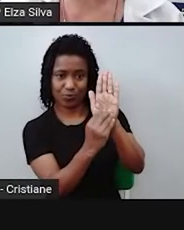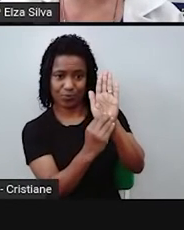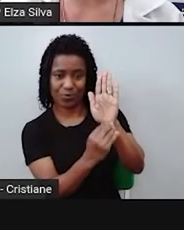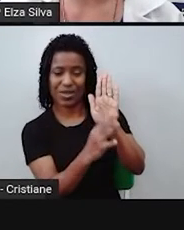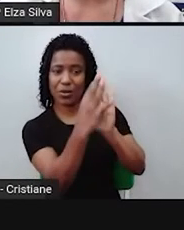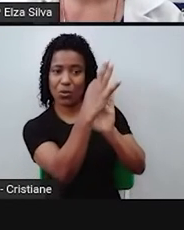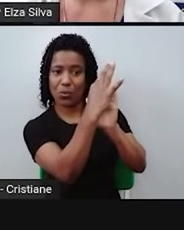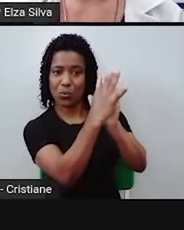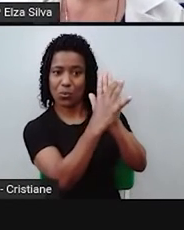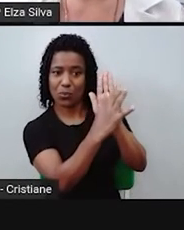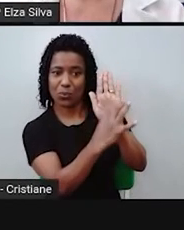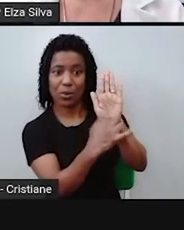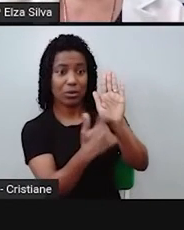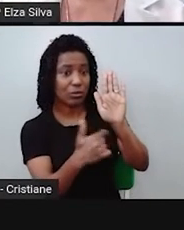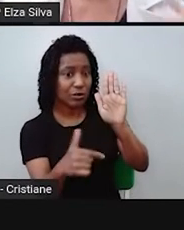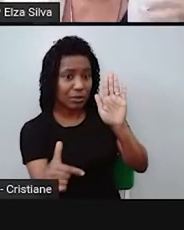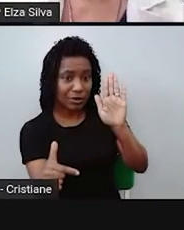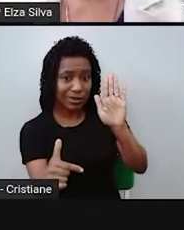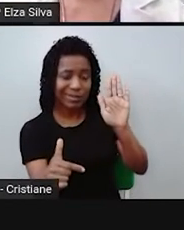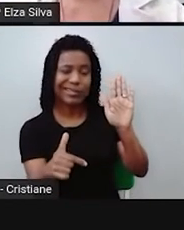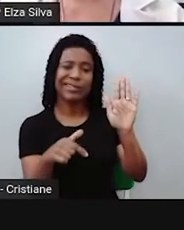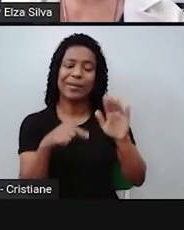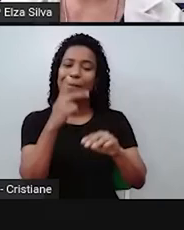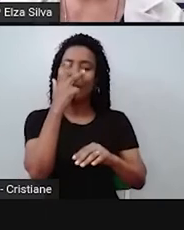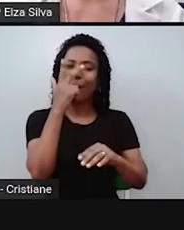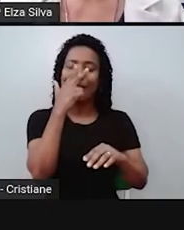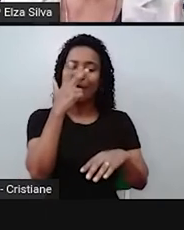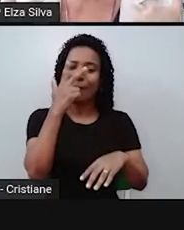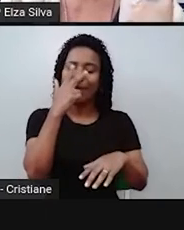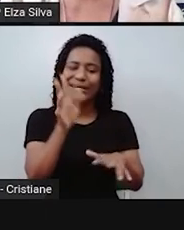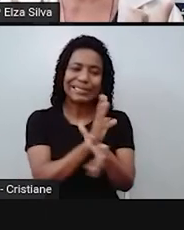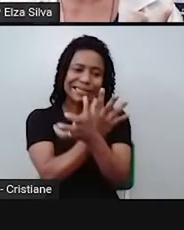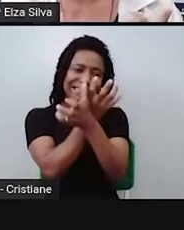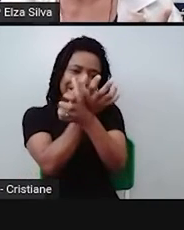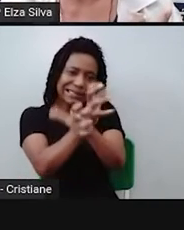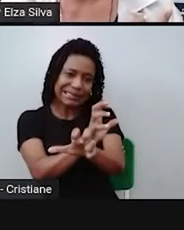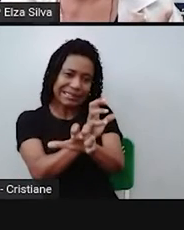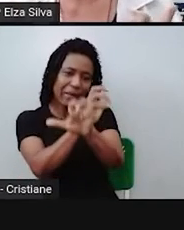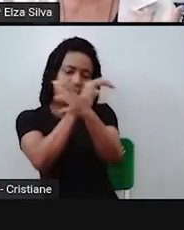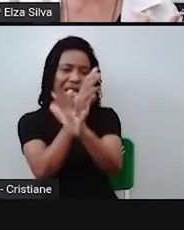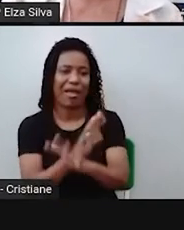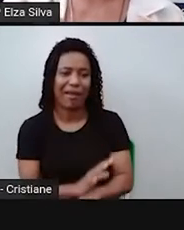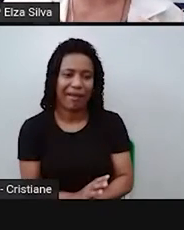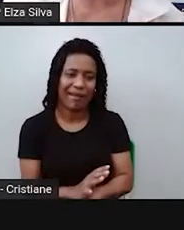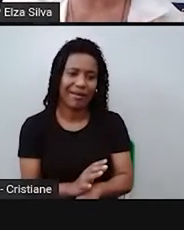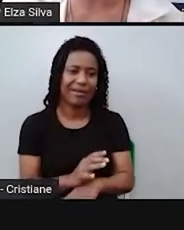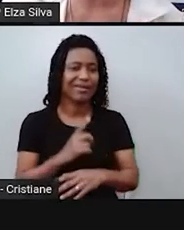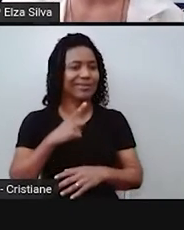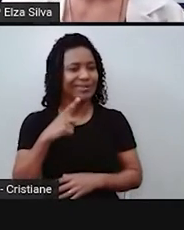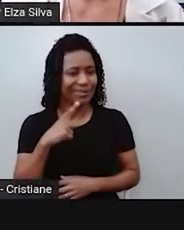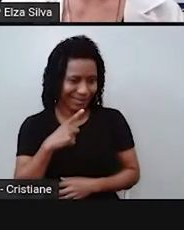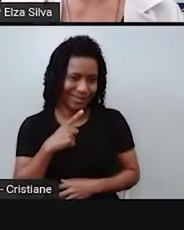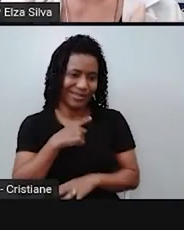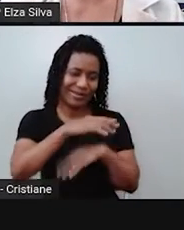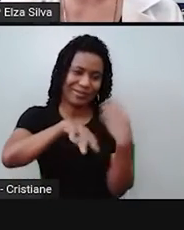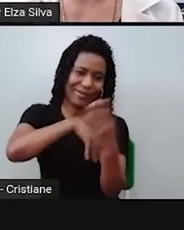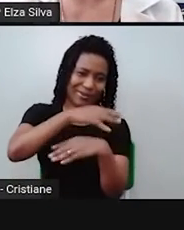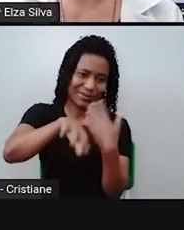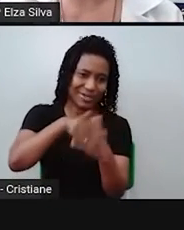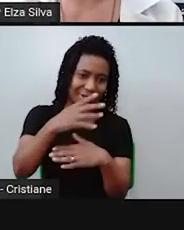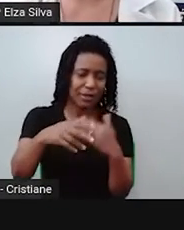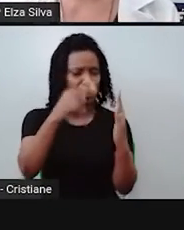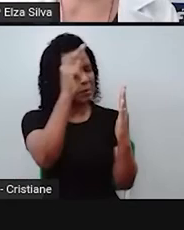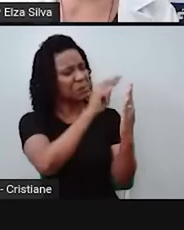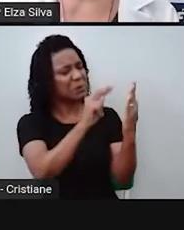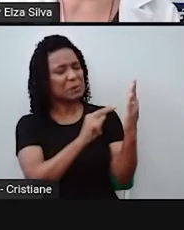esqueleto. As partes soltas e os leitores de nosso texto não irão